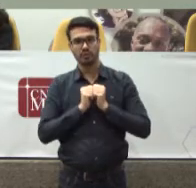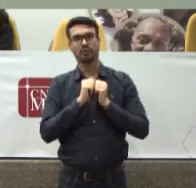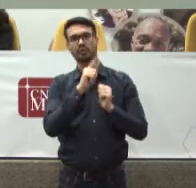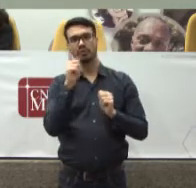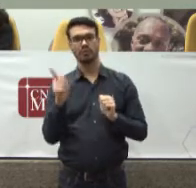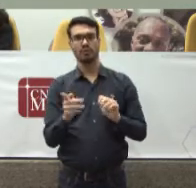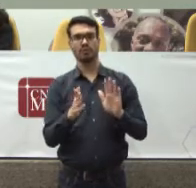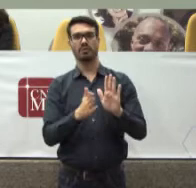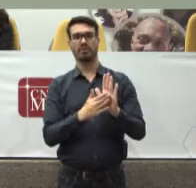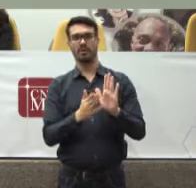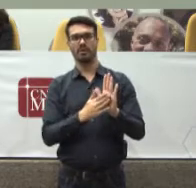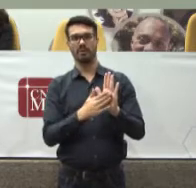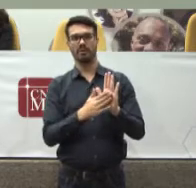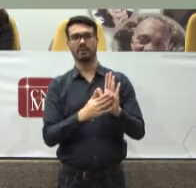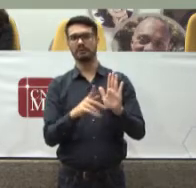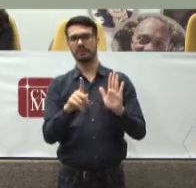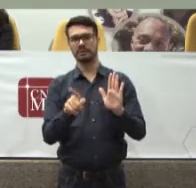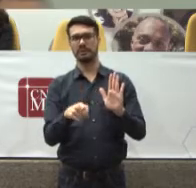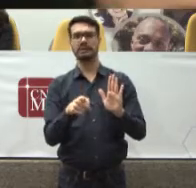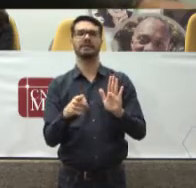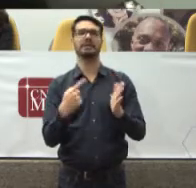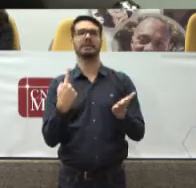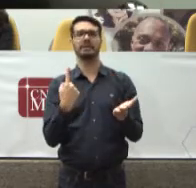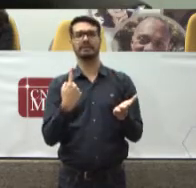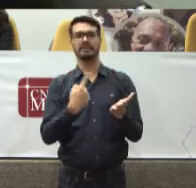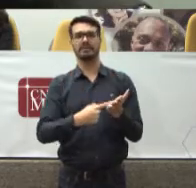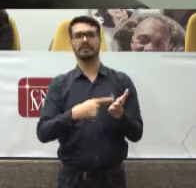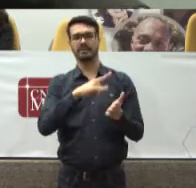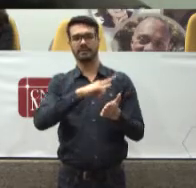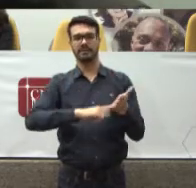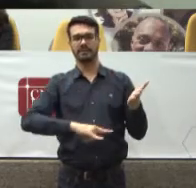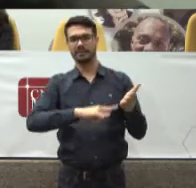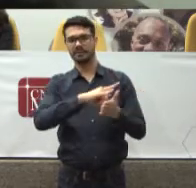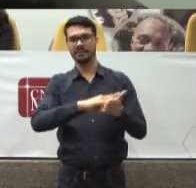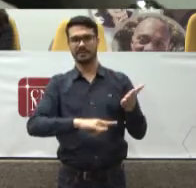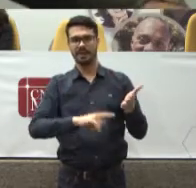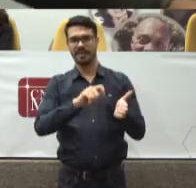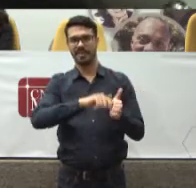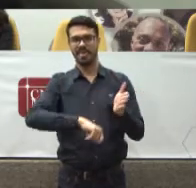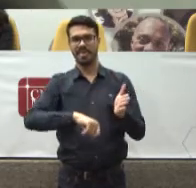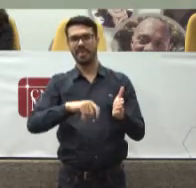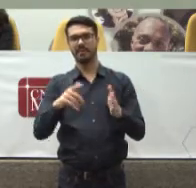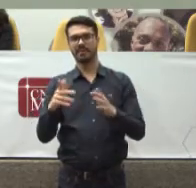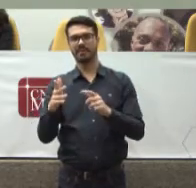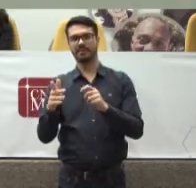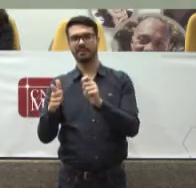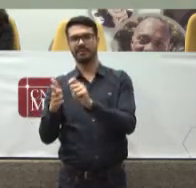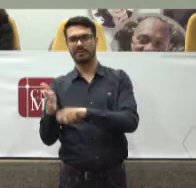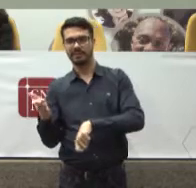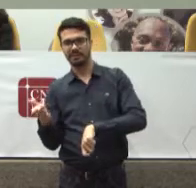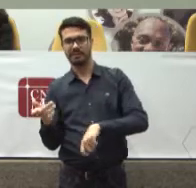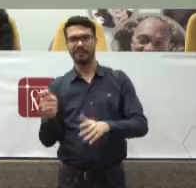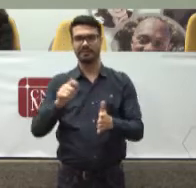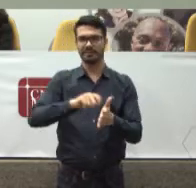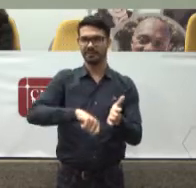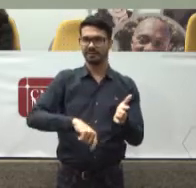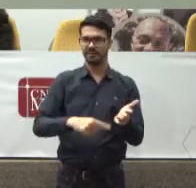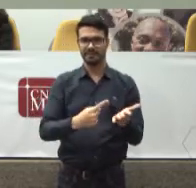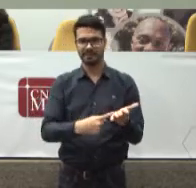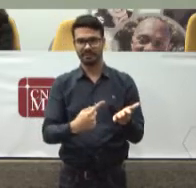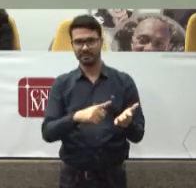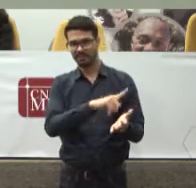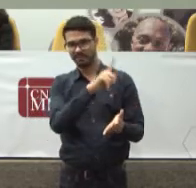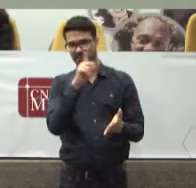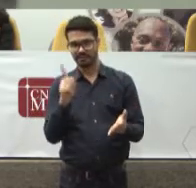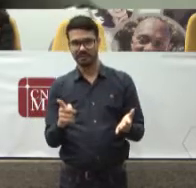através Dos termos De cooperação Que mercê Do Conselheiro Bandeira Da doutora Vanessa E da Procuradora Geral